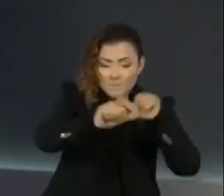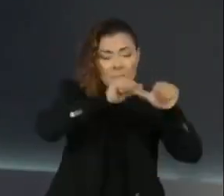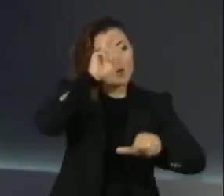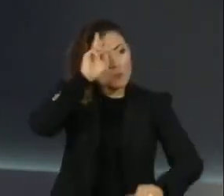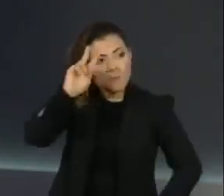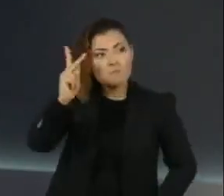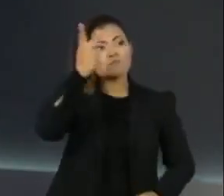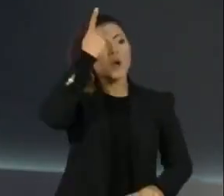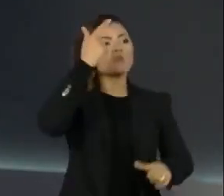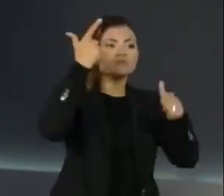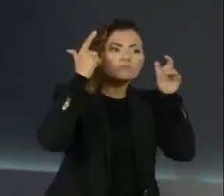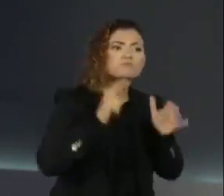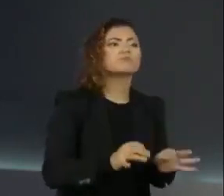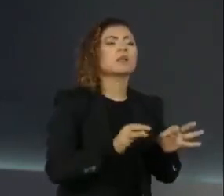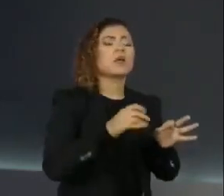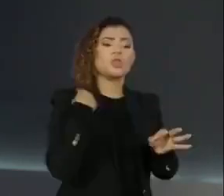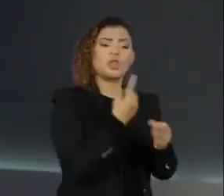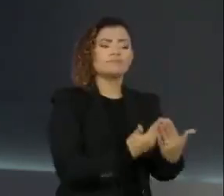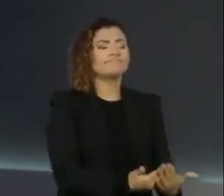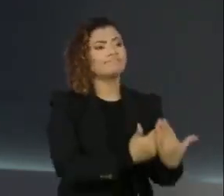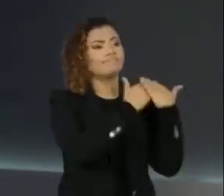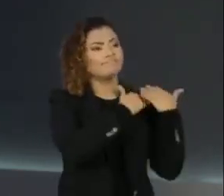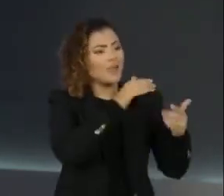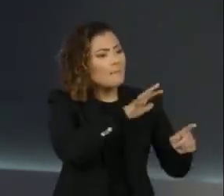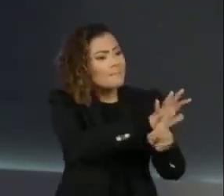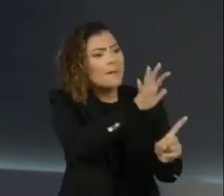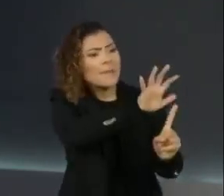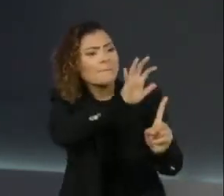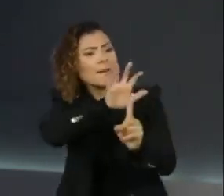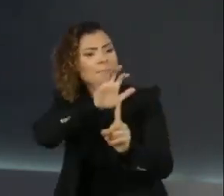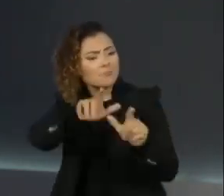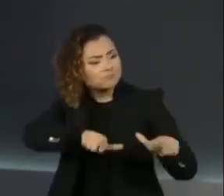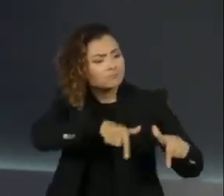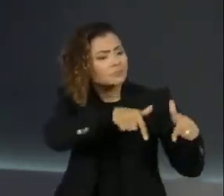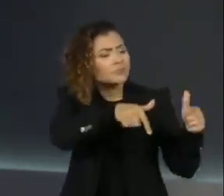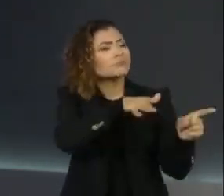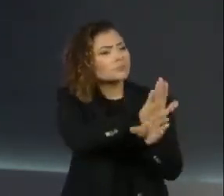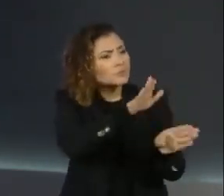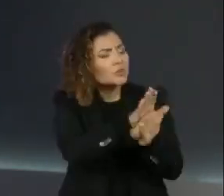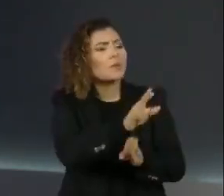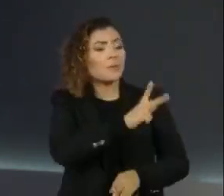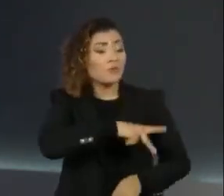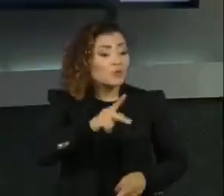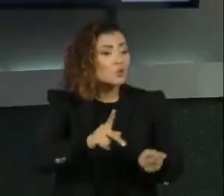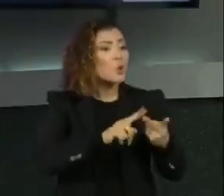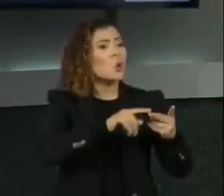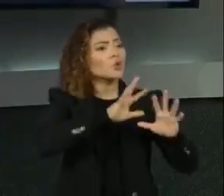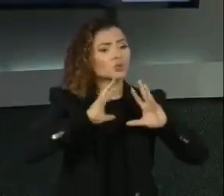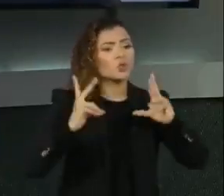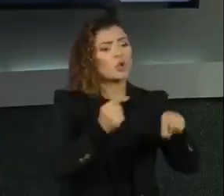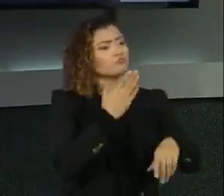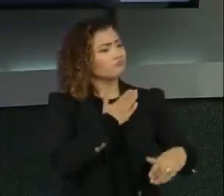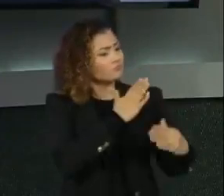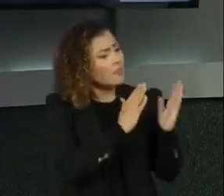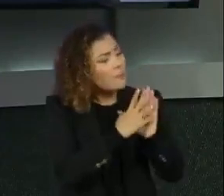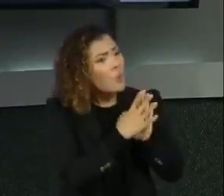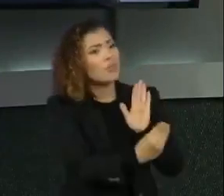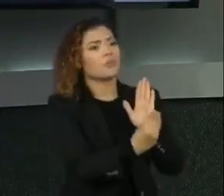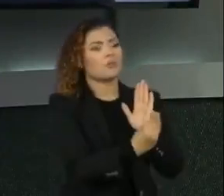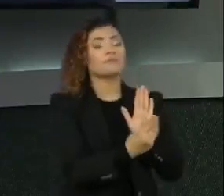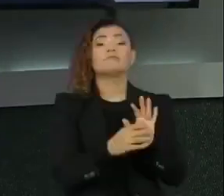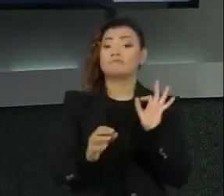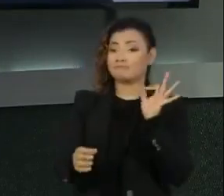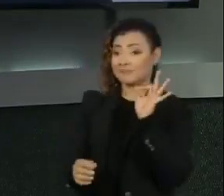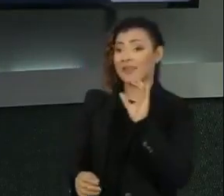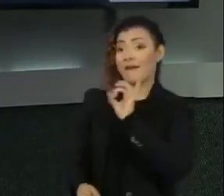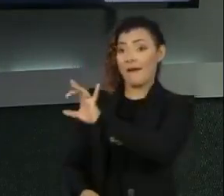nós temos papel importante nesse trabalho, nessa função, enquanto educadores também. Sem dúvida, que todos nós,